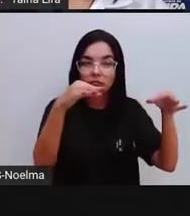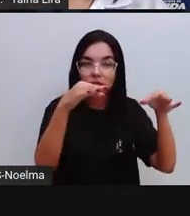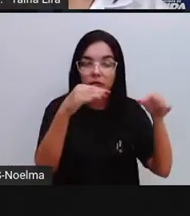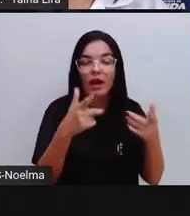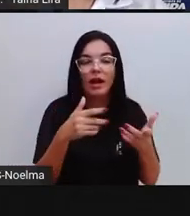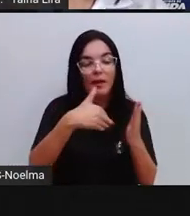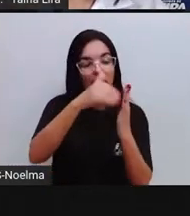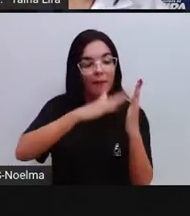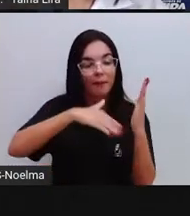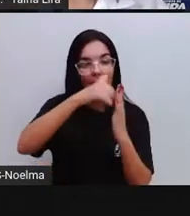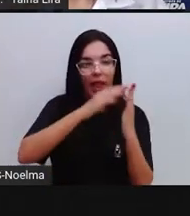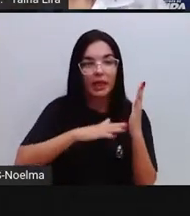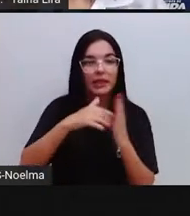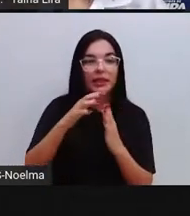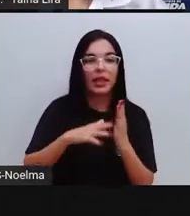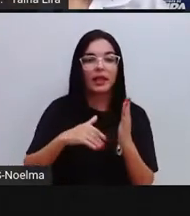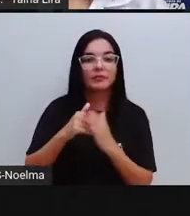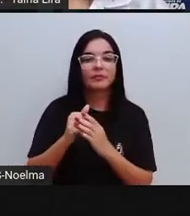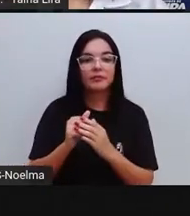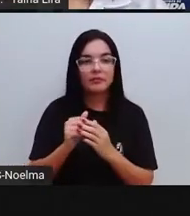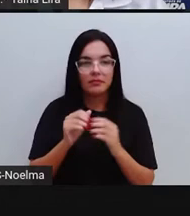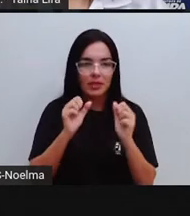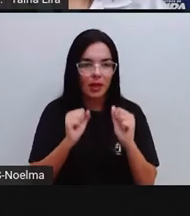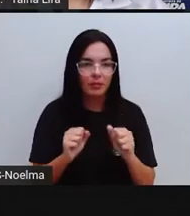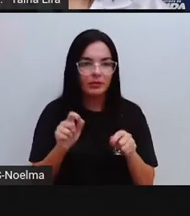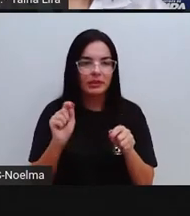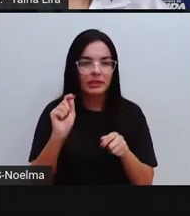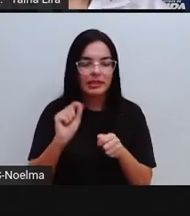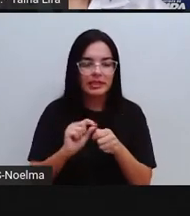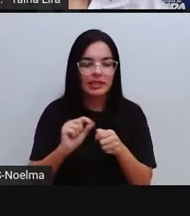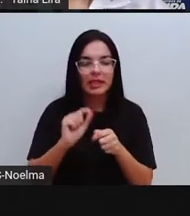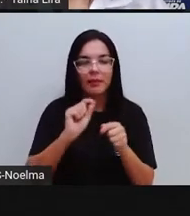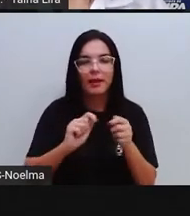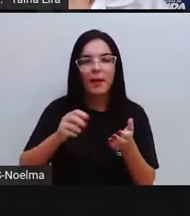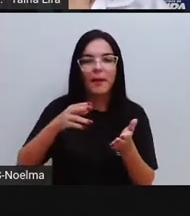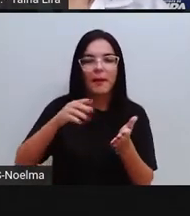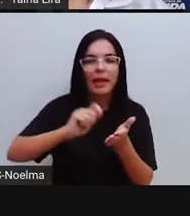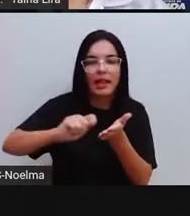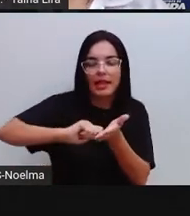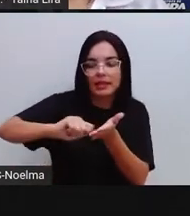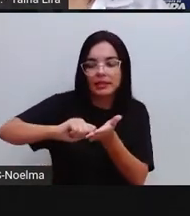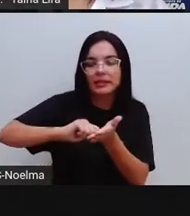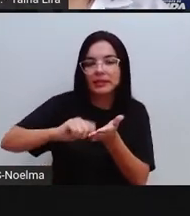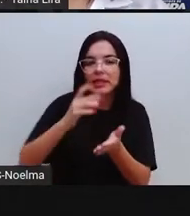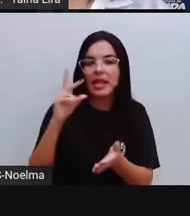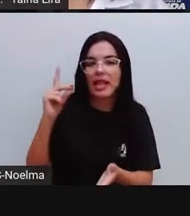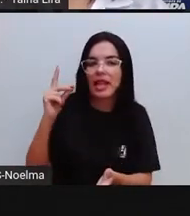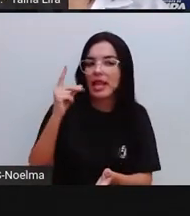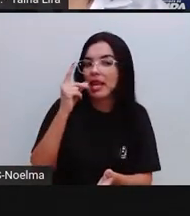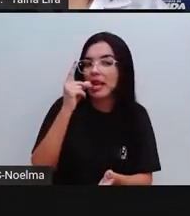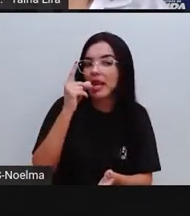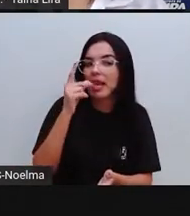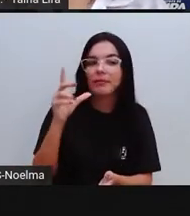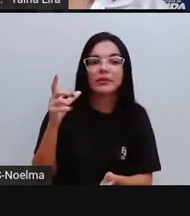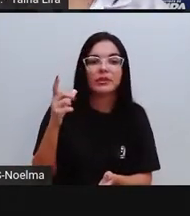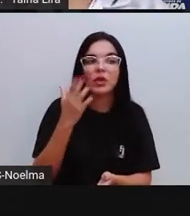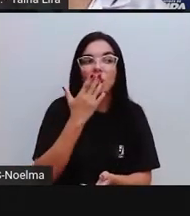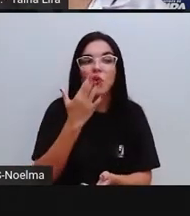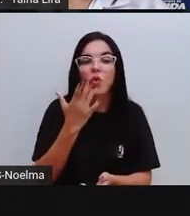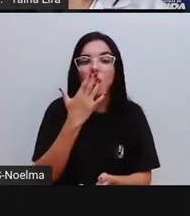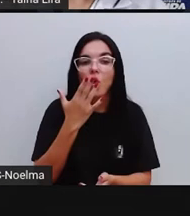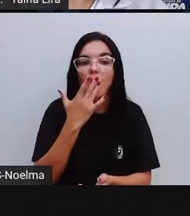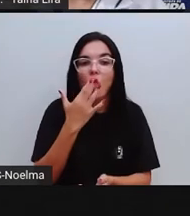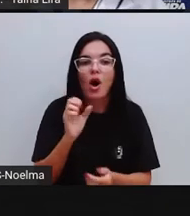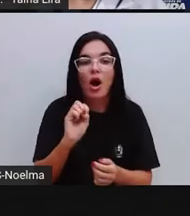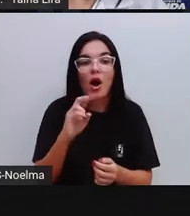tinta guache, pincel, poderia ser também giz de cera, cola de silicone líquida, ou, se